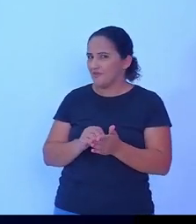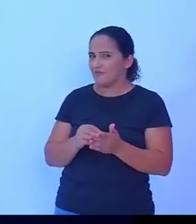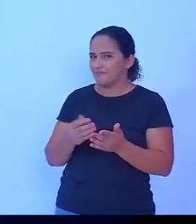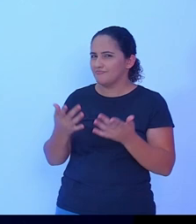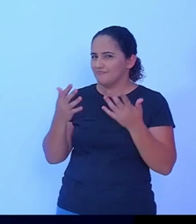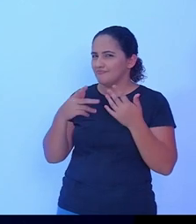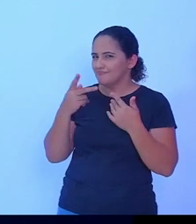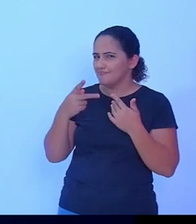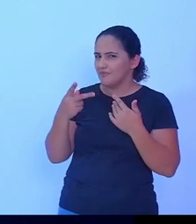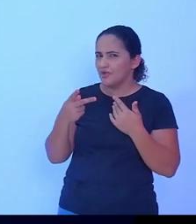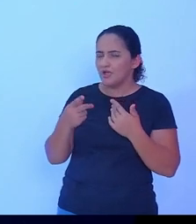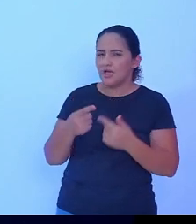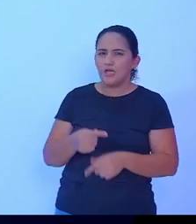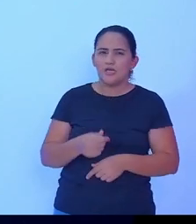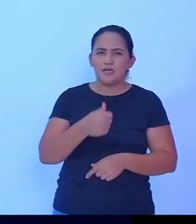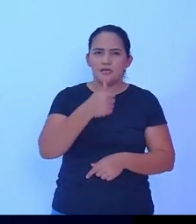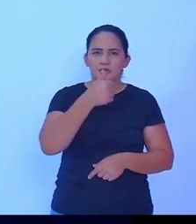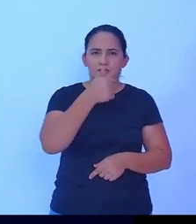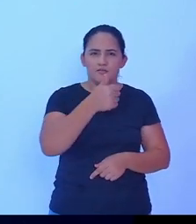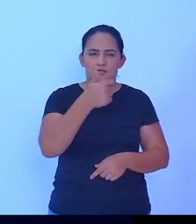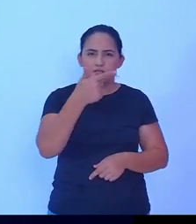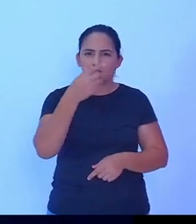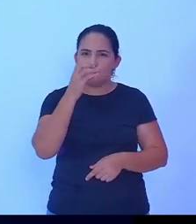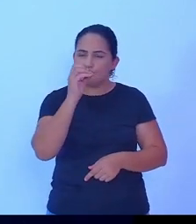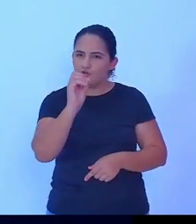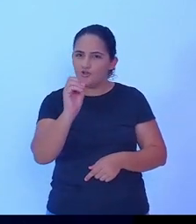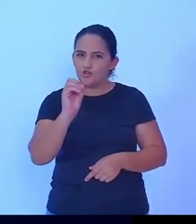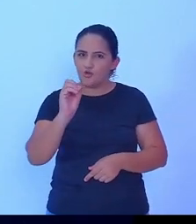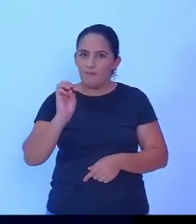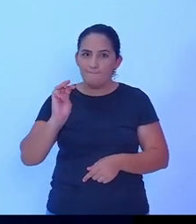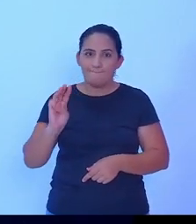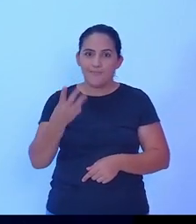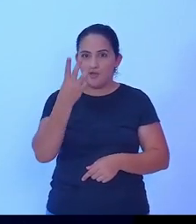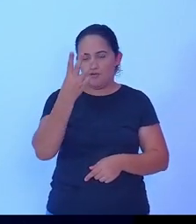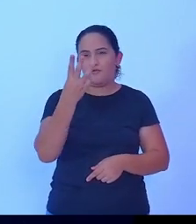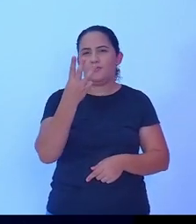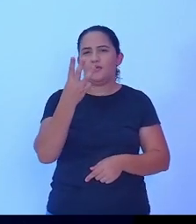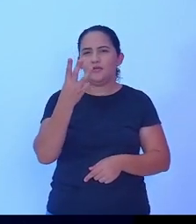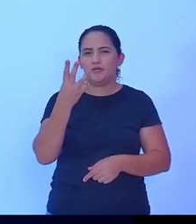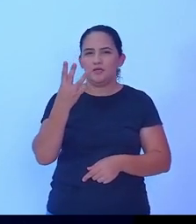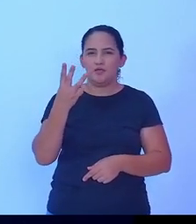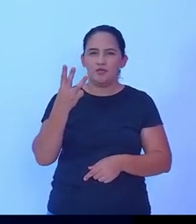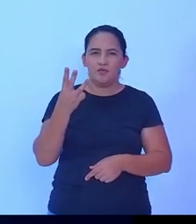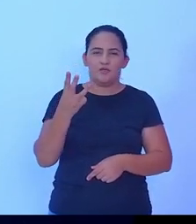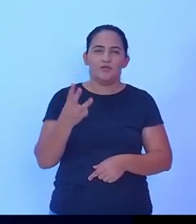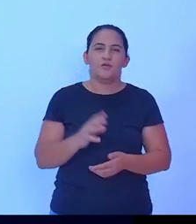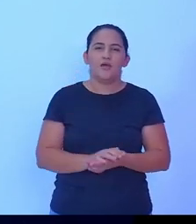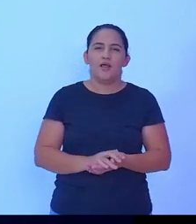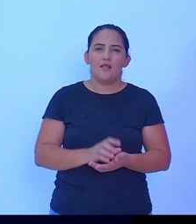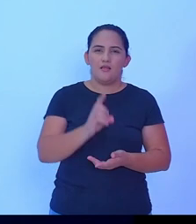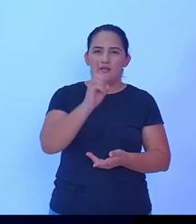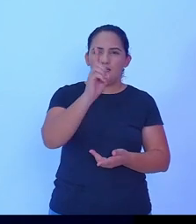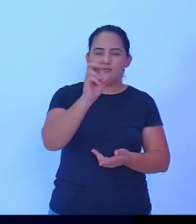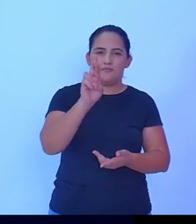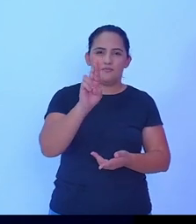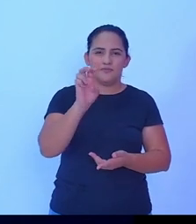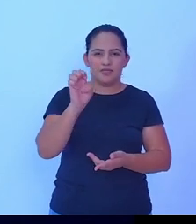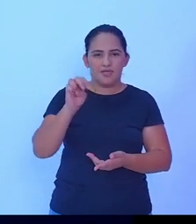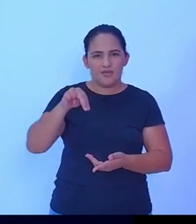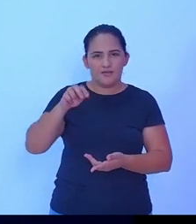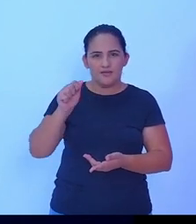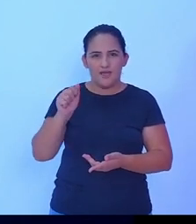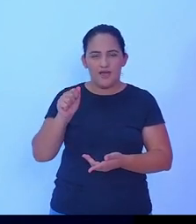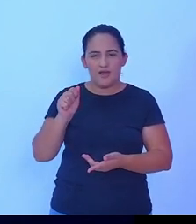120 milhões para a drenagem que o governo federal está mandando também para a Rolim de